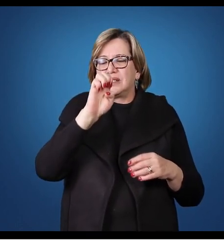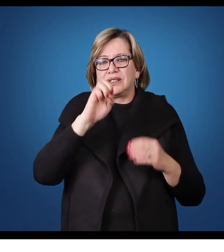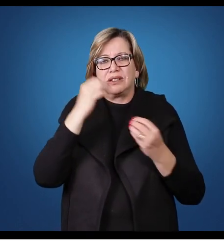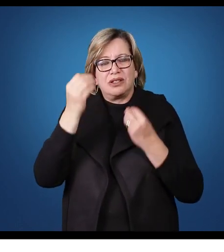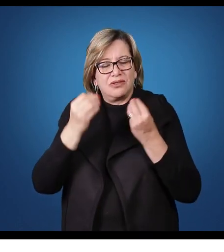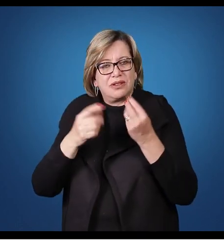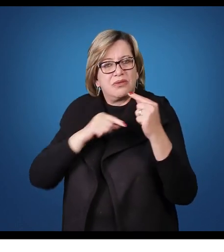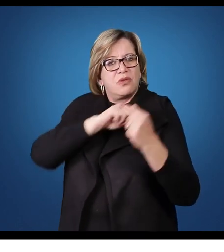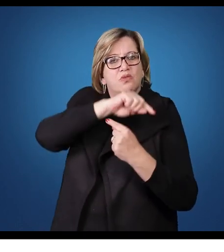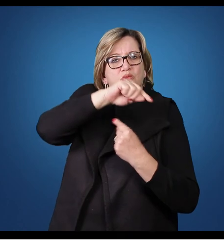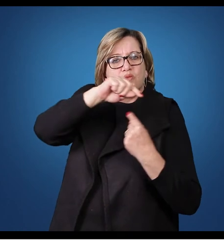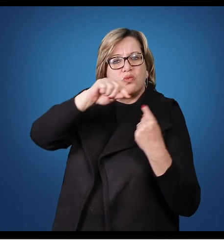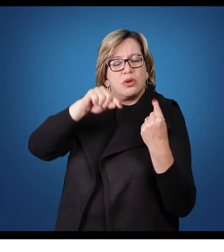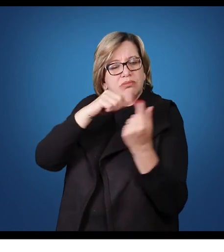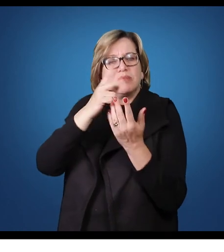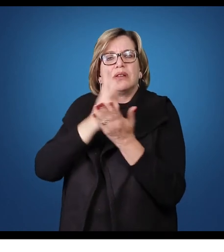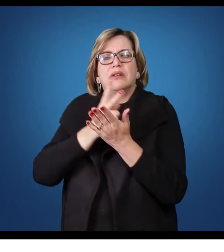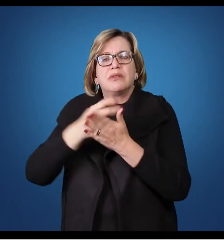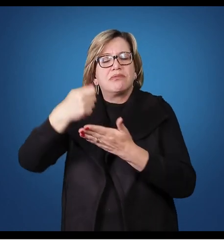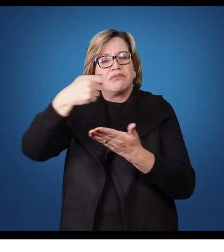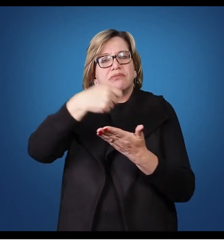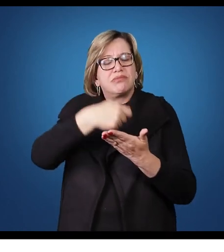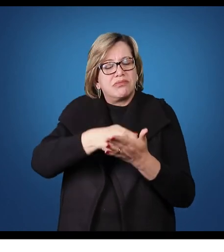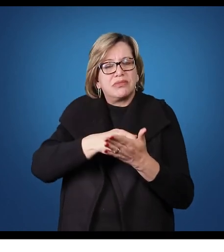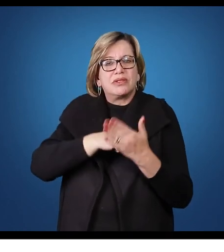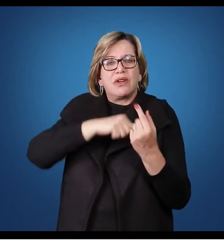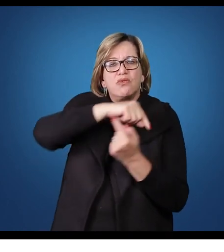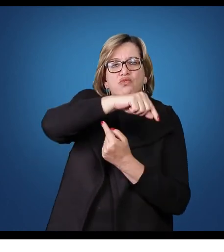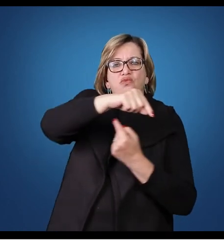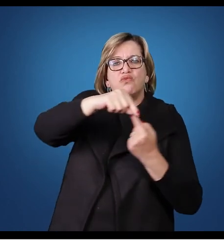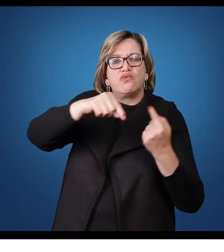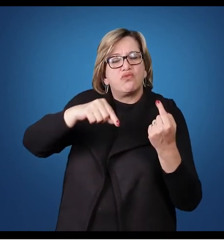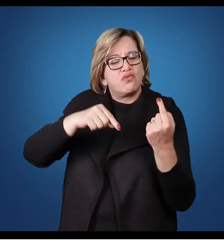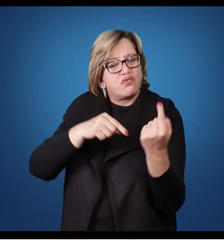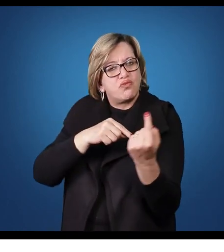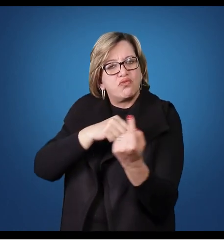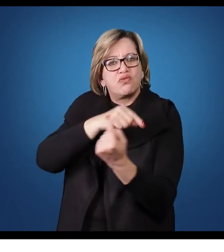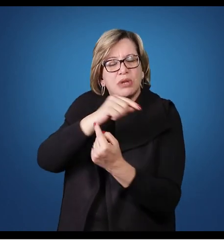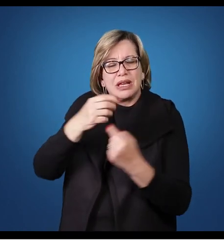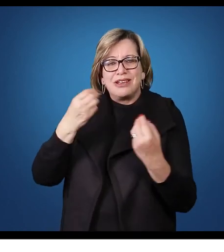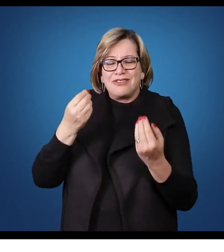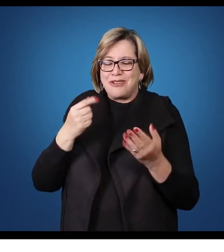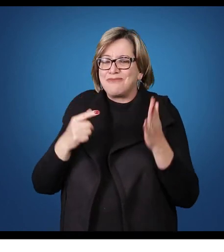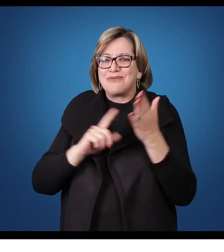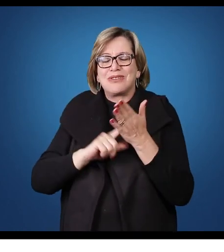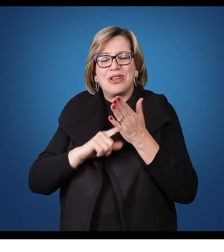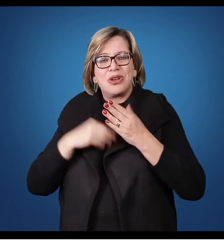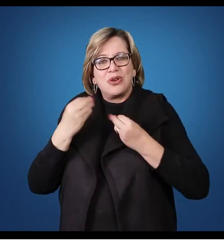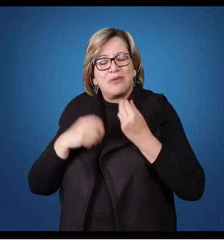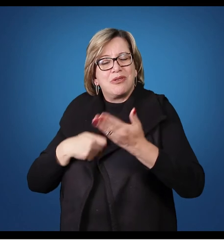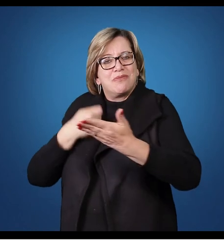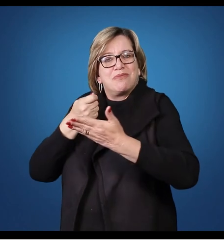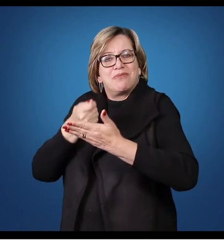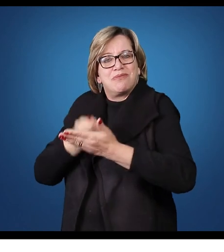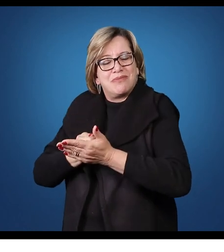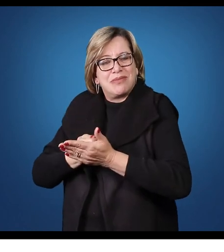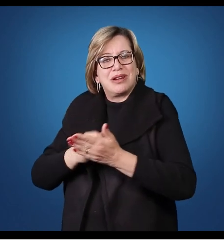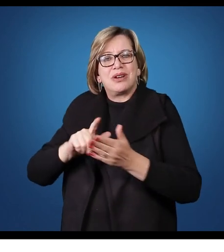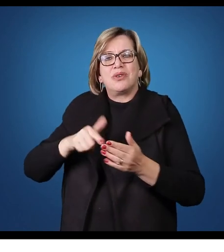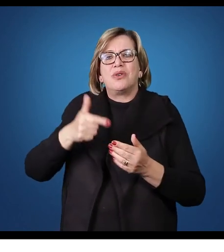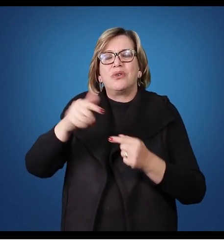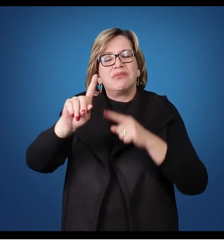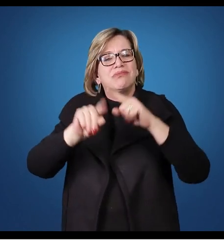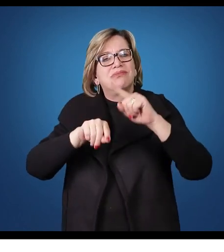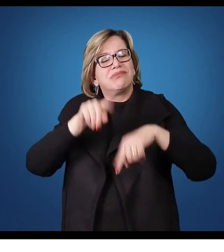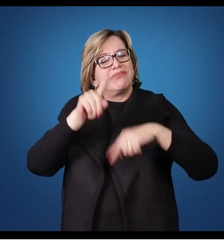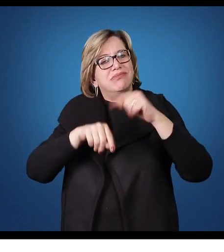próprio recebimento vai gerar a forma de eu pagar o próximo entrada de estoque na